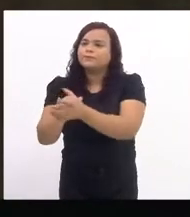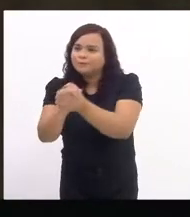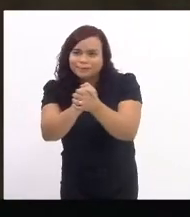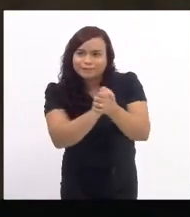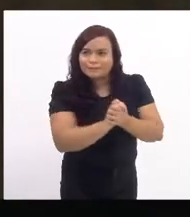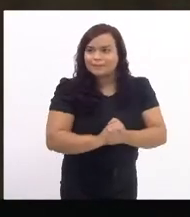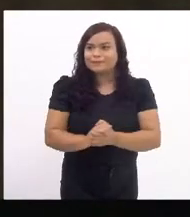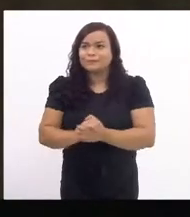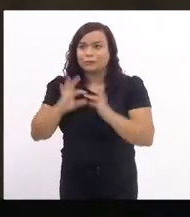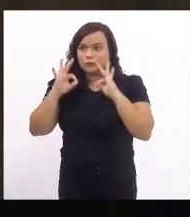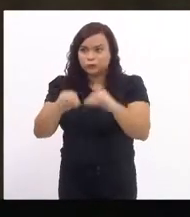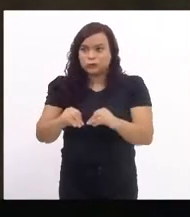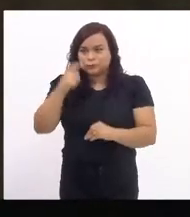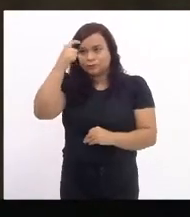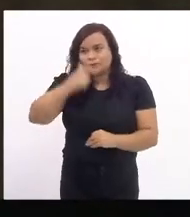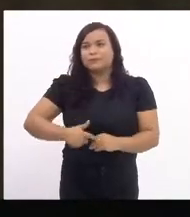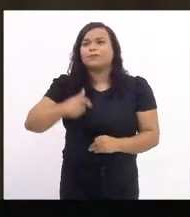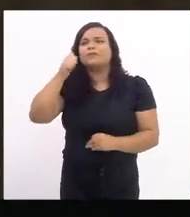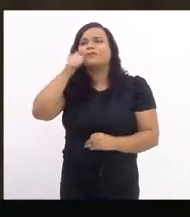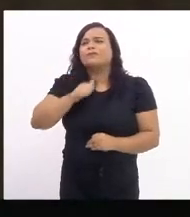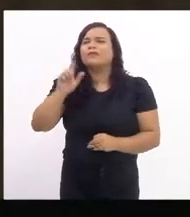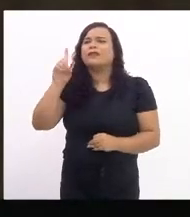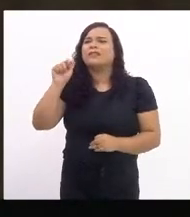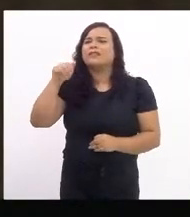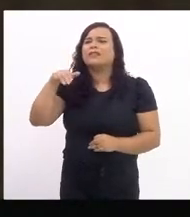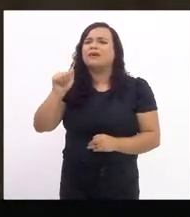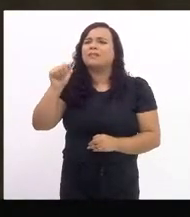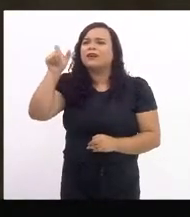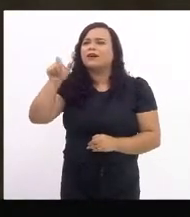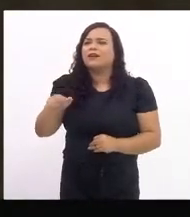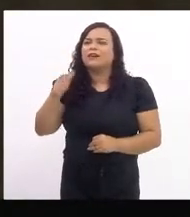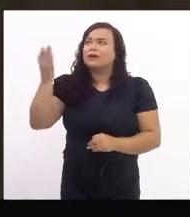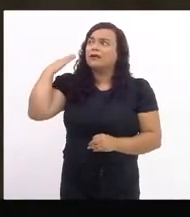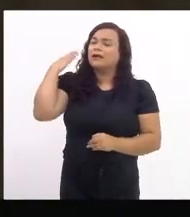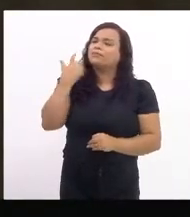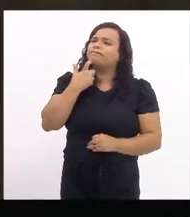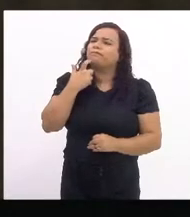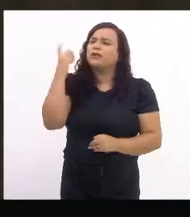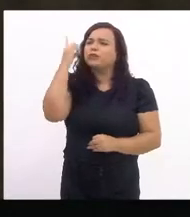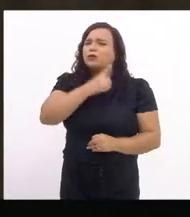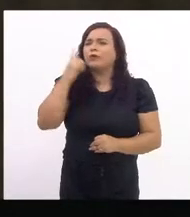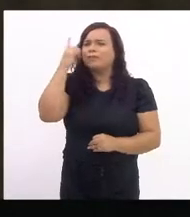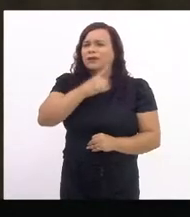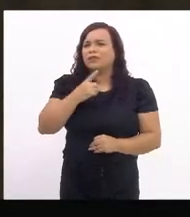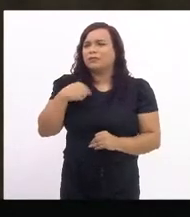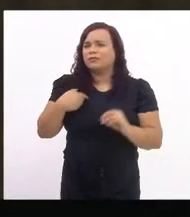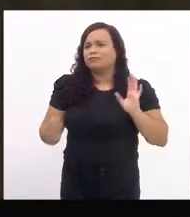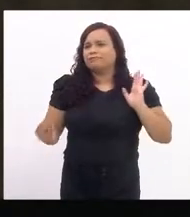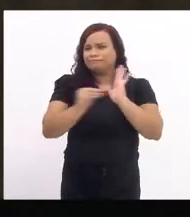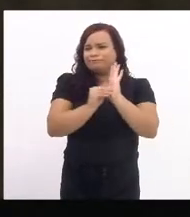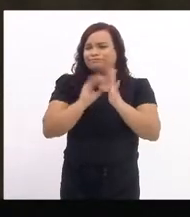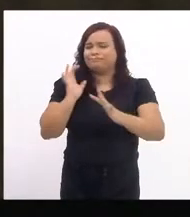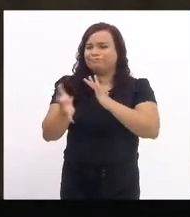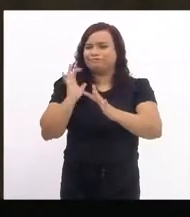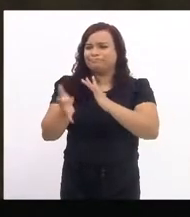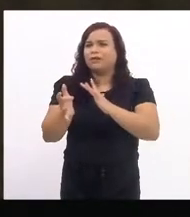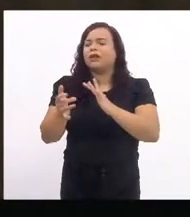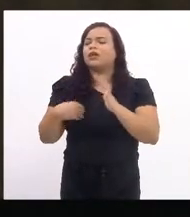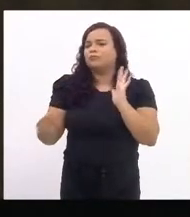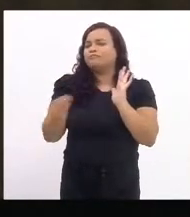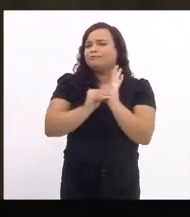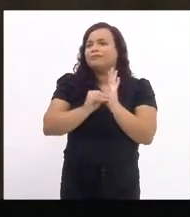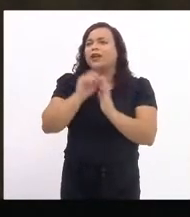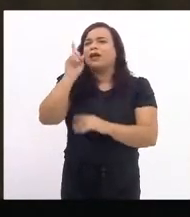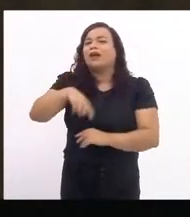grande dama, que no domingo passado eu citei nas minhas redes sociais, me refiro à escritora dama negra, da